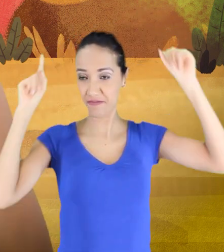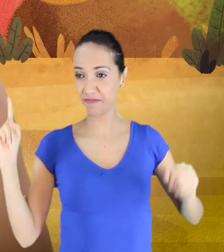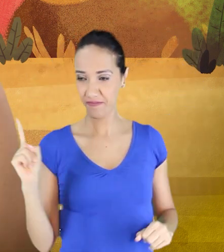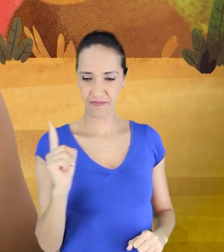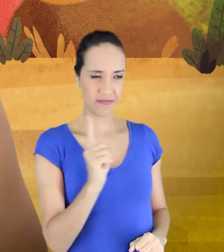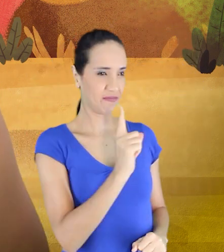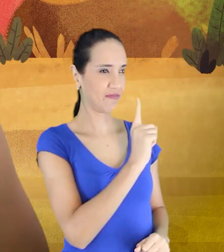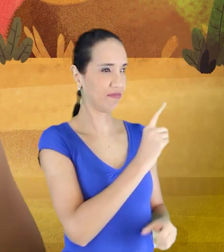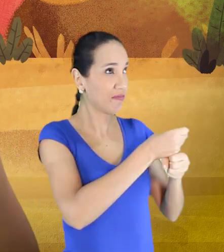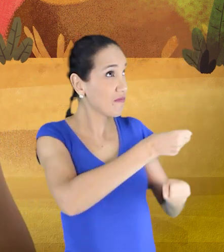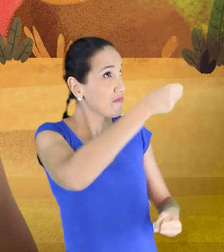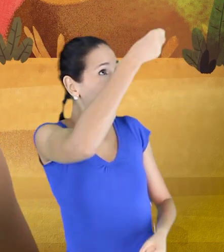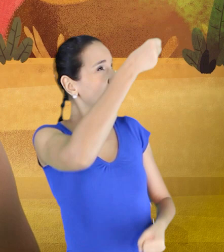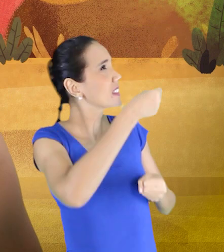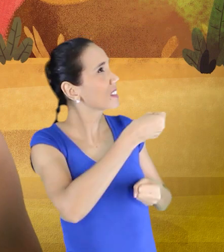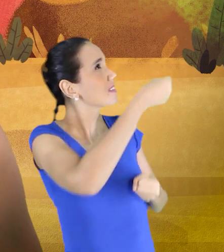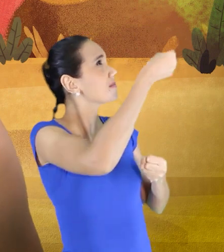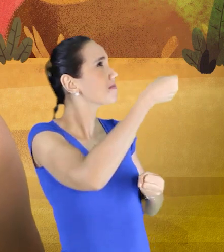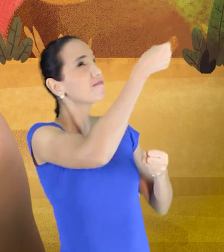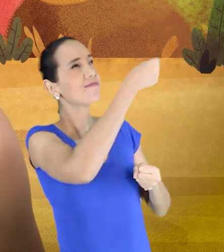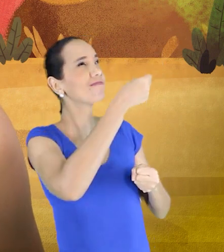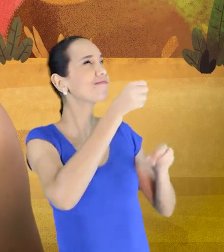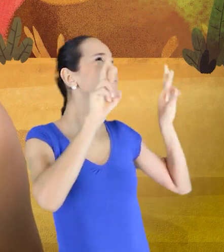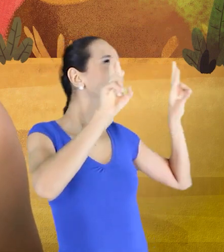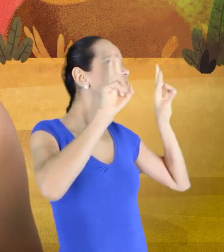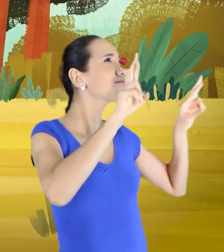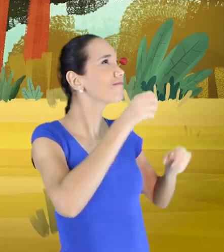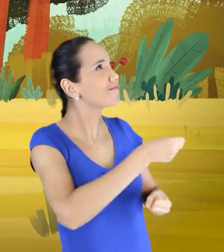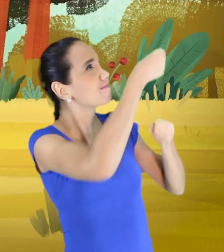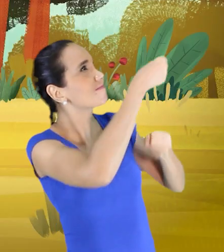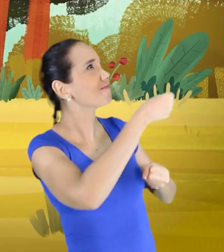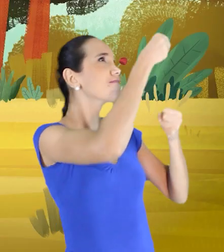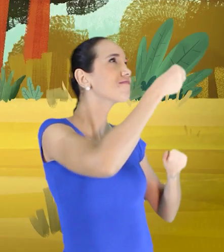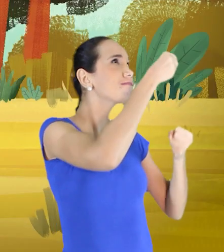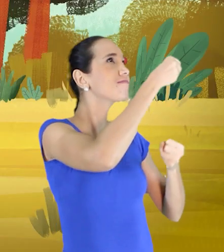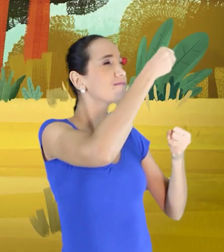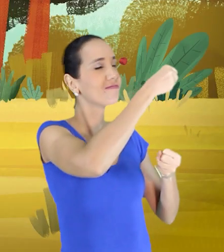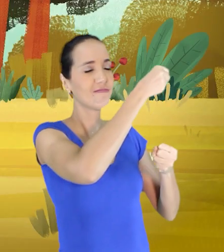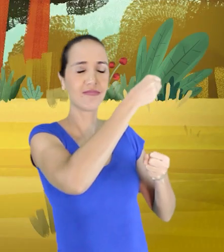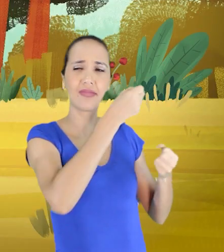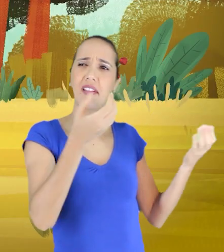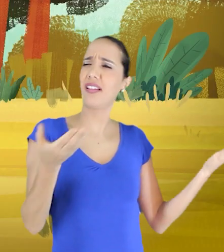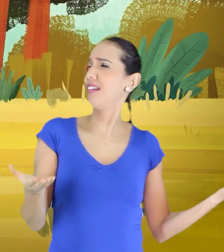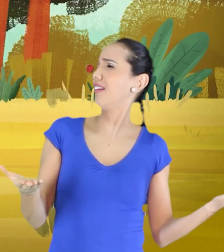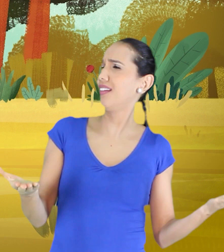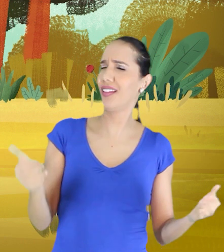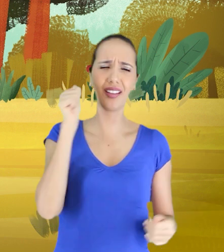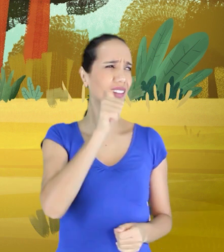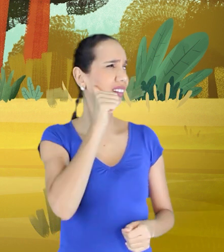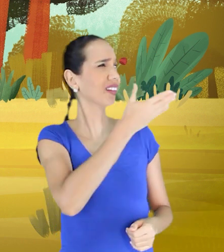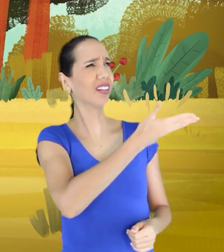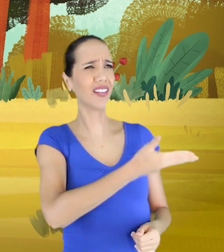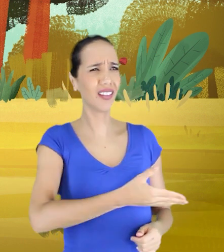e nariz para o ar, na esperança de pescar alguma coisa. Arre, menina! Não chegou o mês inteiro